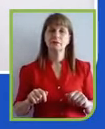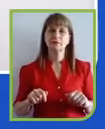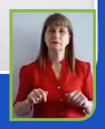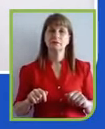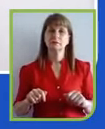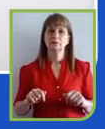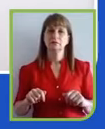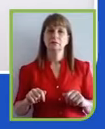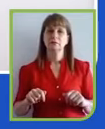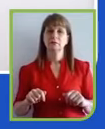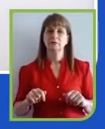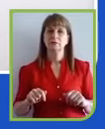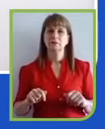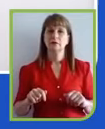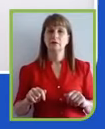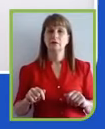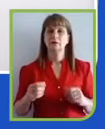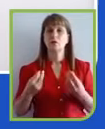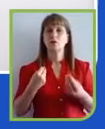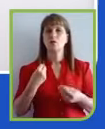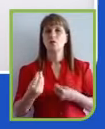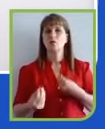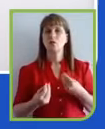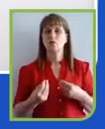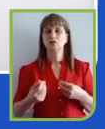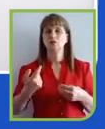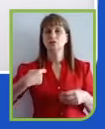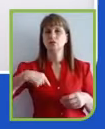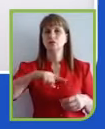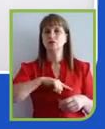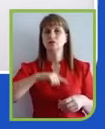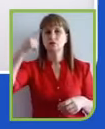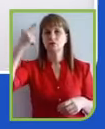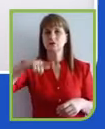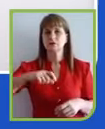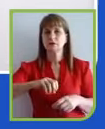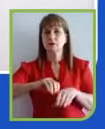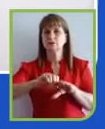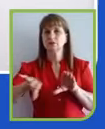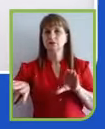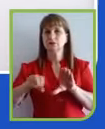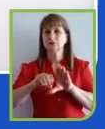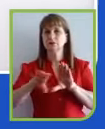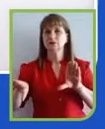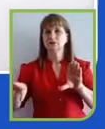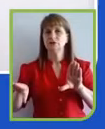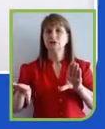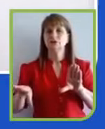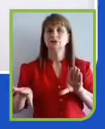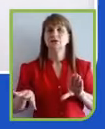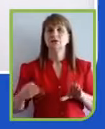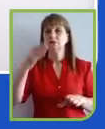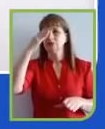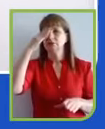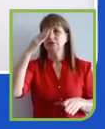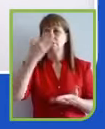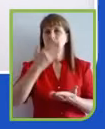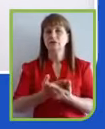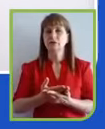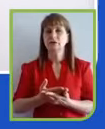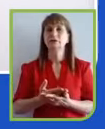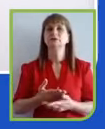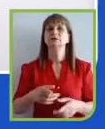face, o quanto você consegue transmitir de credibilidade e de coerência, ela realmente vai